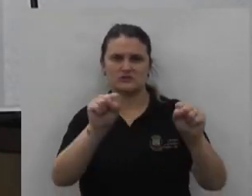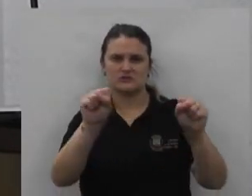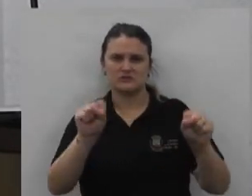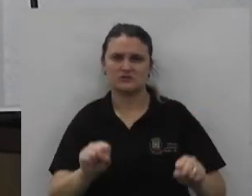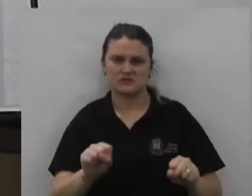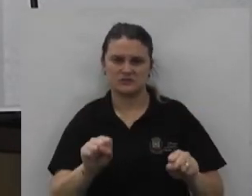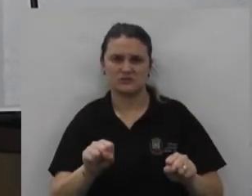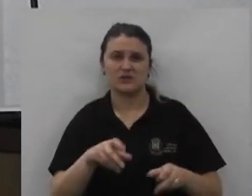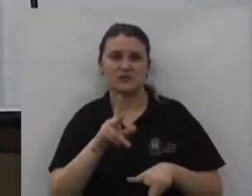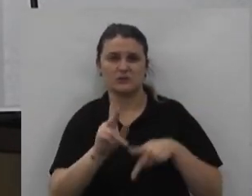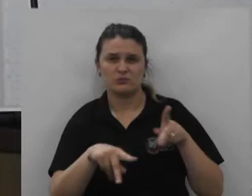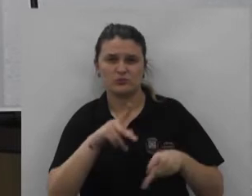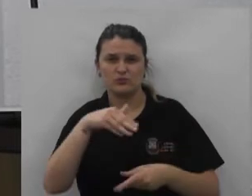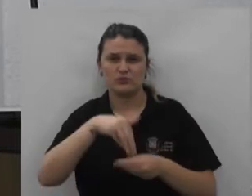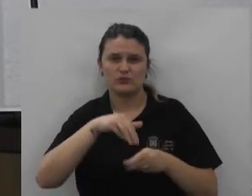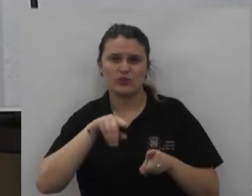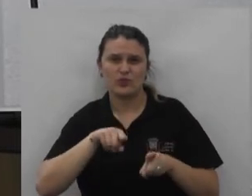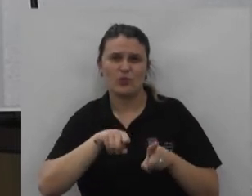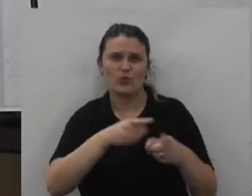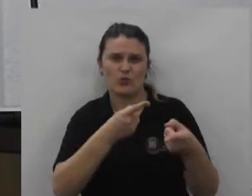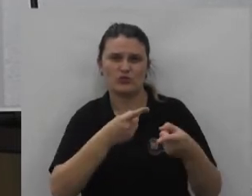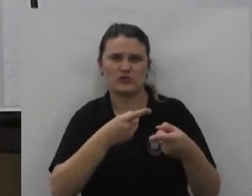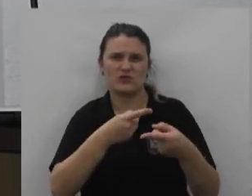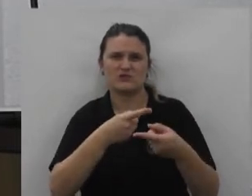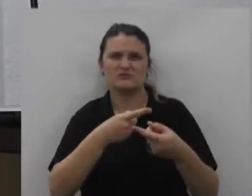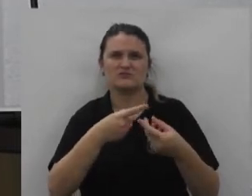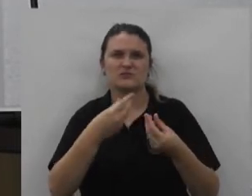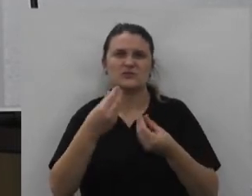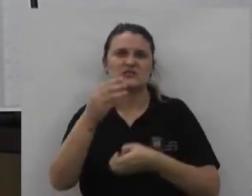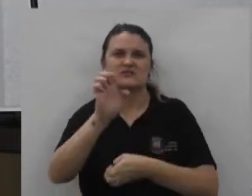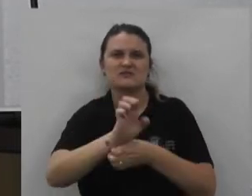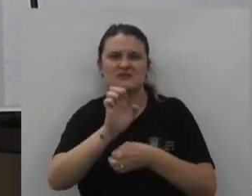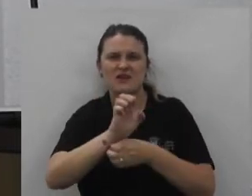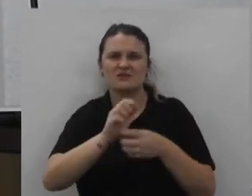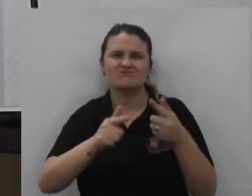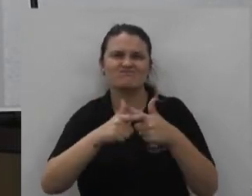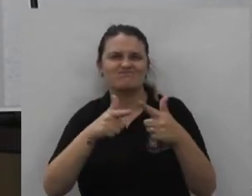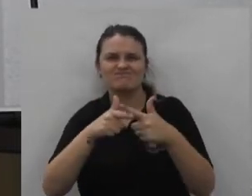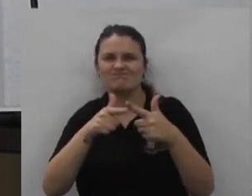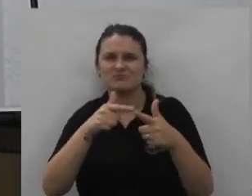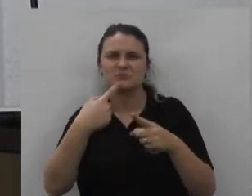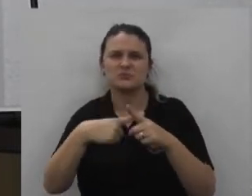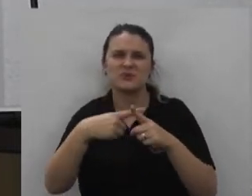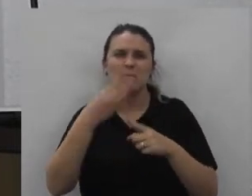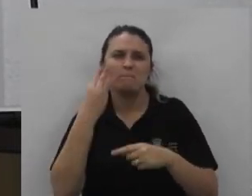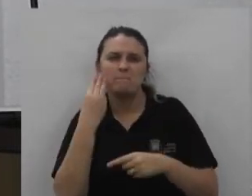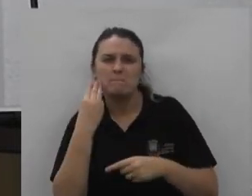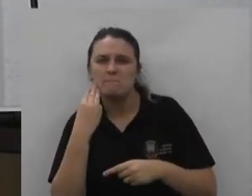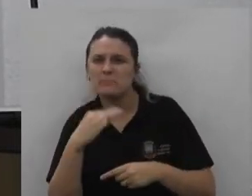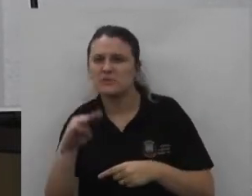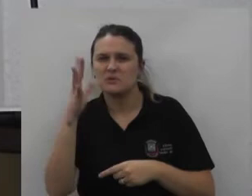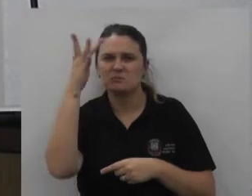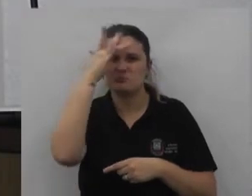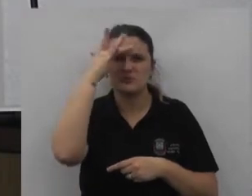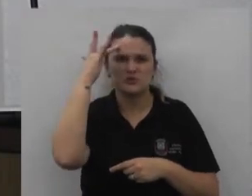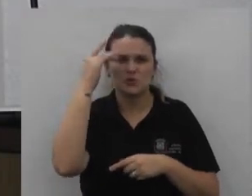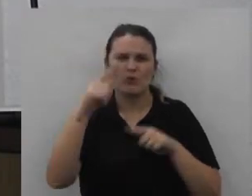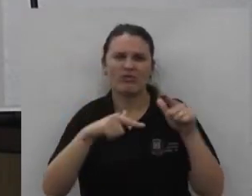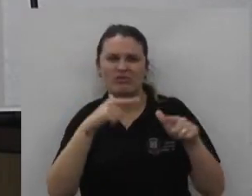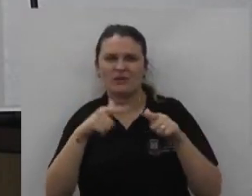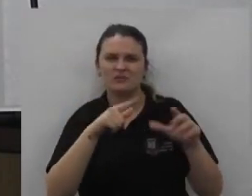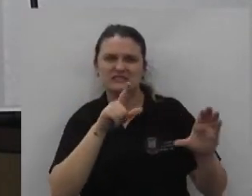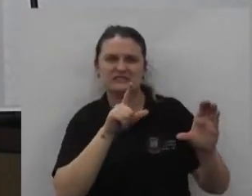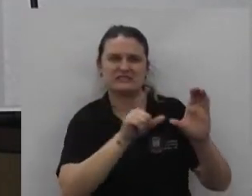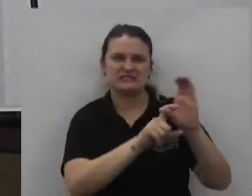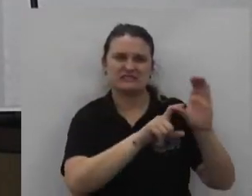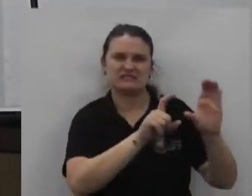o povo votou contra o aparelhamento do estado onde milhares de pessoas em cargo dos comissionados